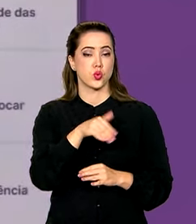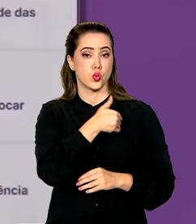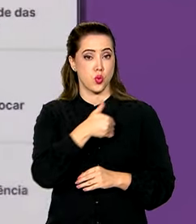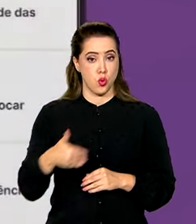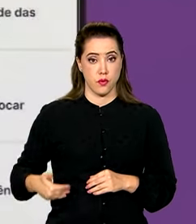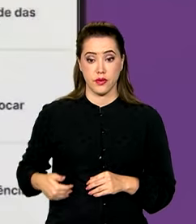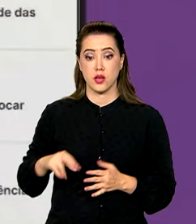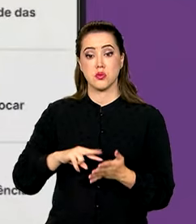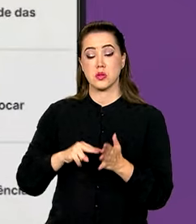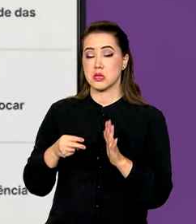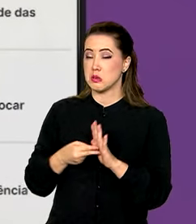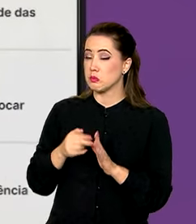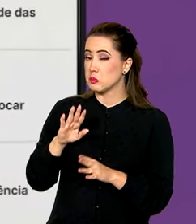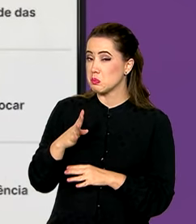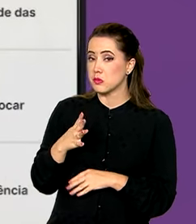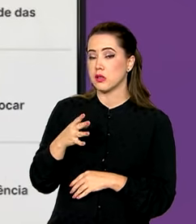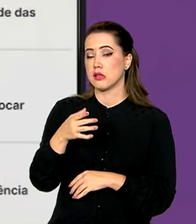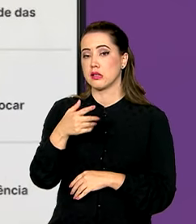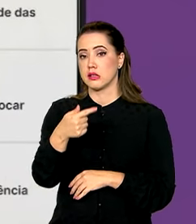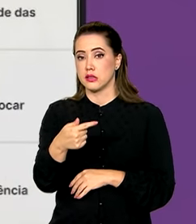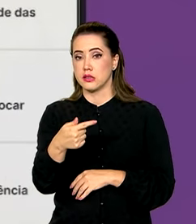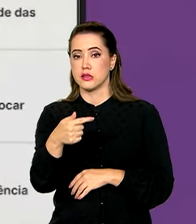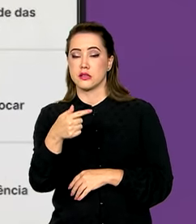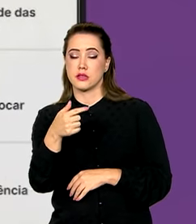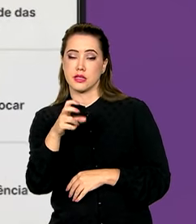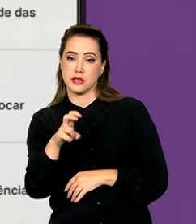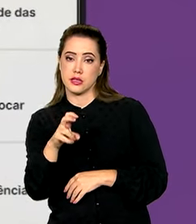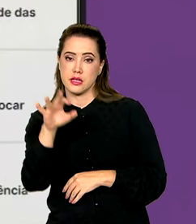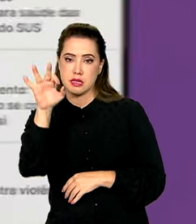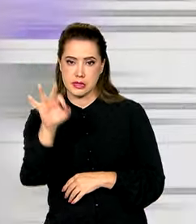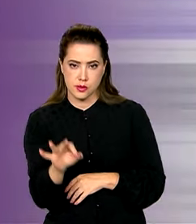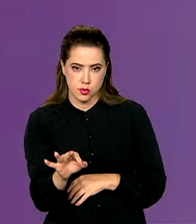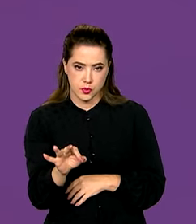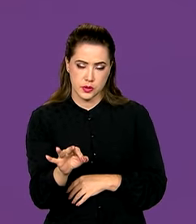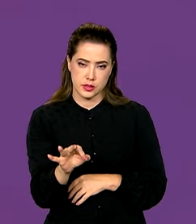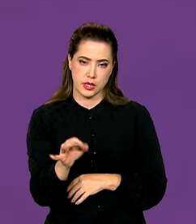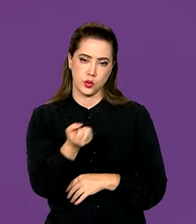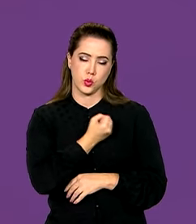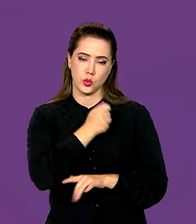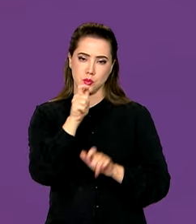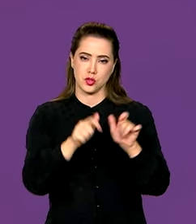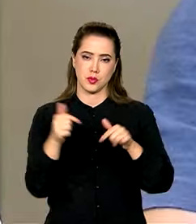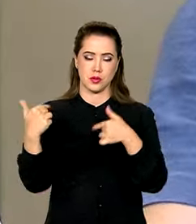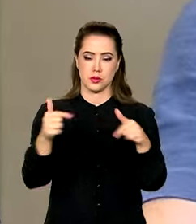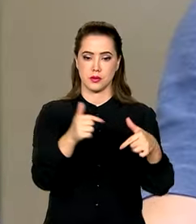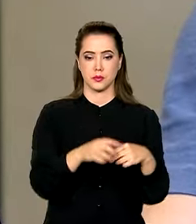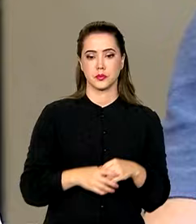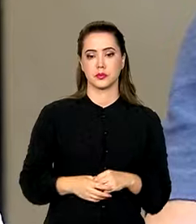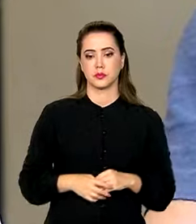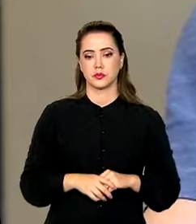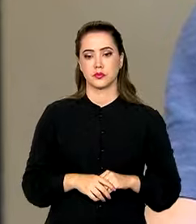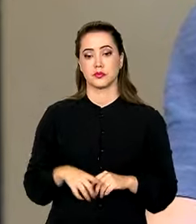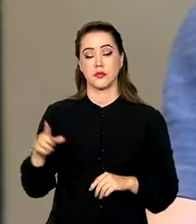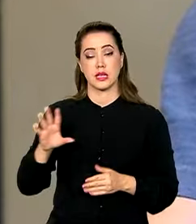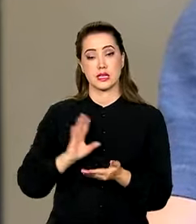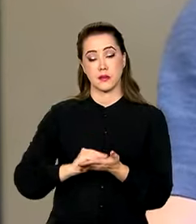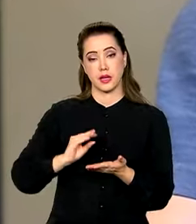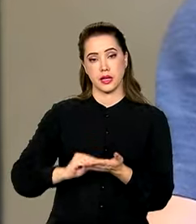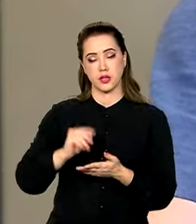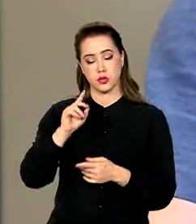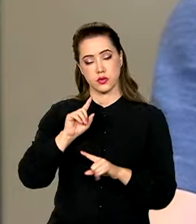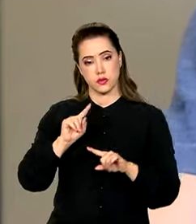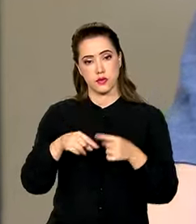elas respondem por quase 75% do total de trabalhadores. Esse aplicativo é